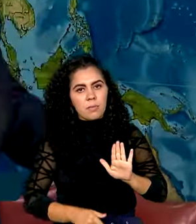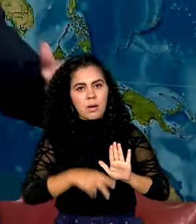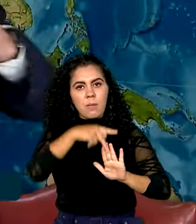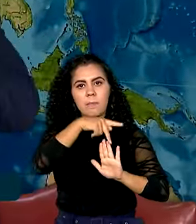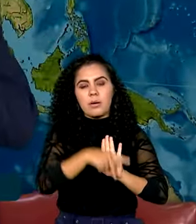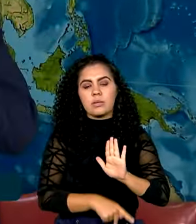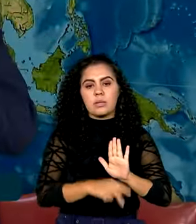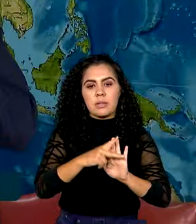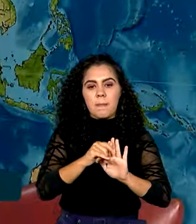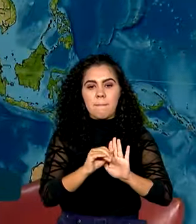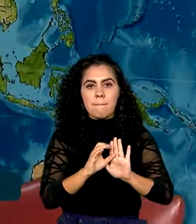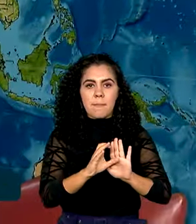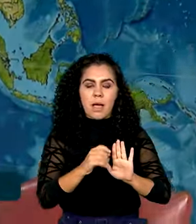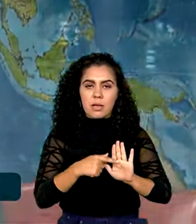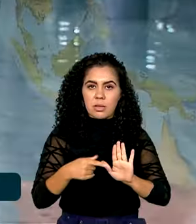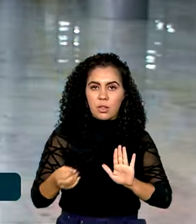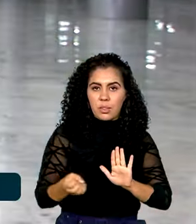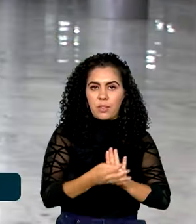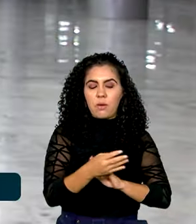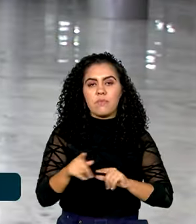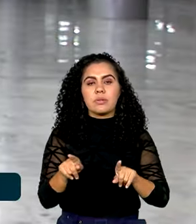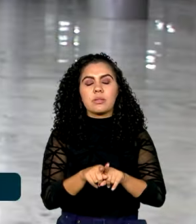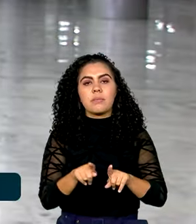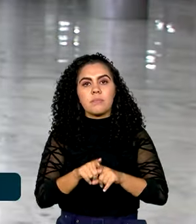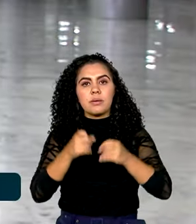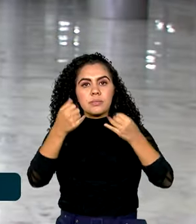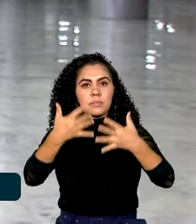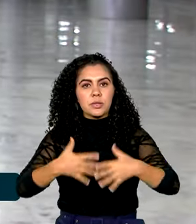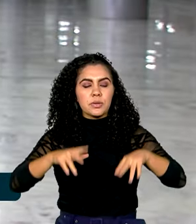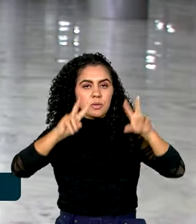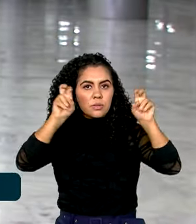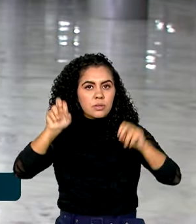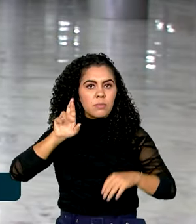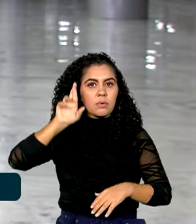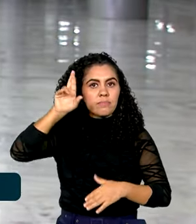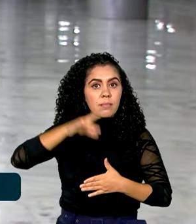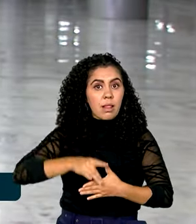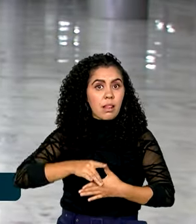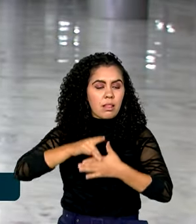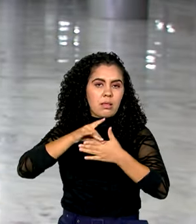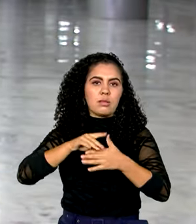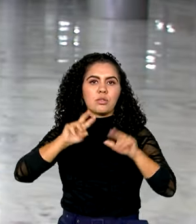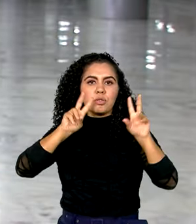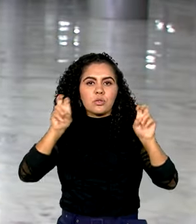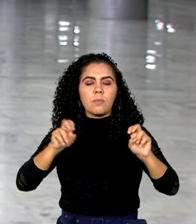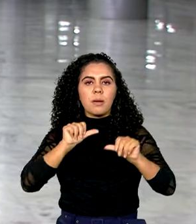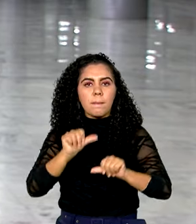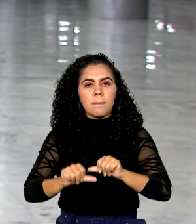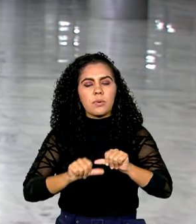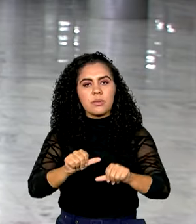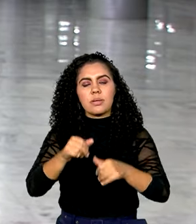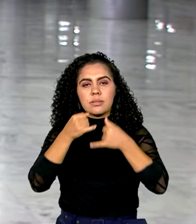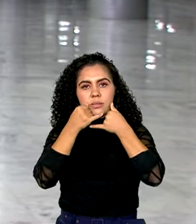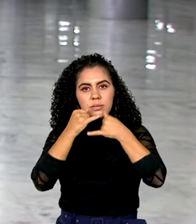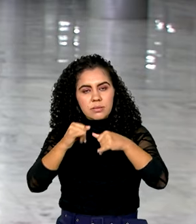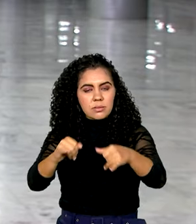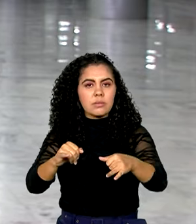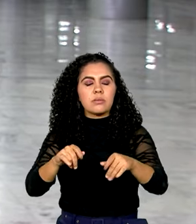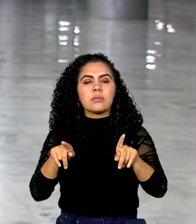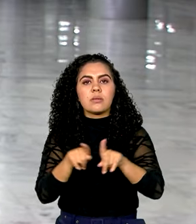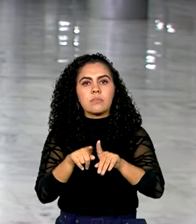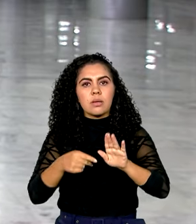Também destacou o potencial do país em liderar a transição energética mundialmente. O vice-presidente e ministro do